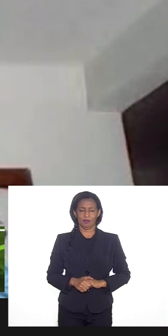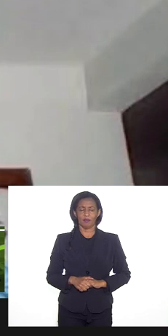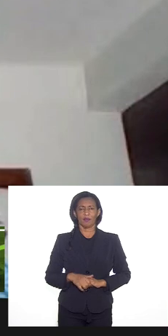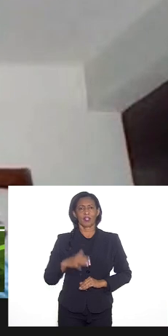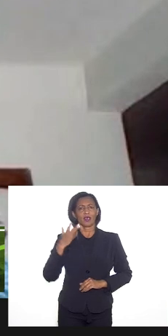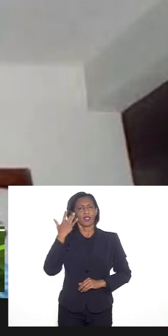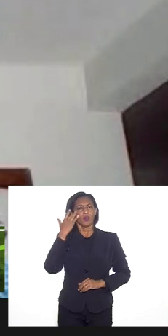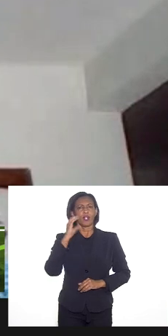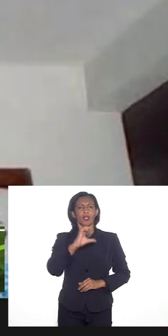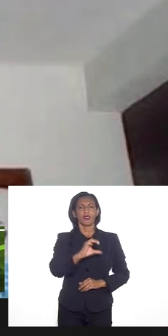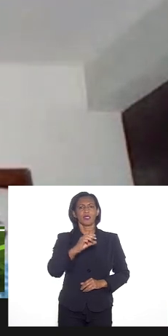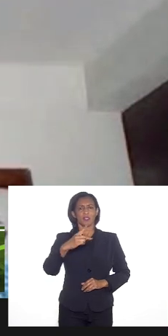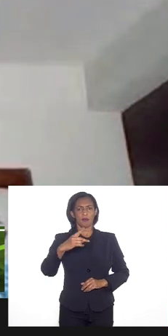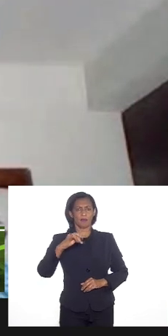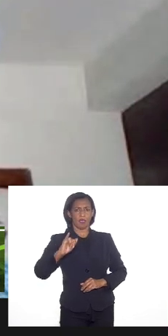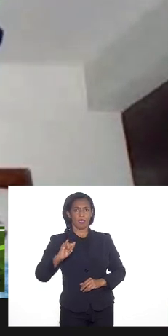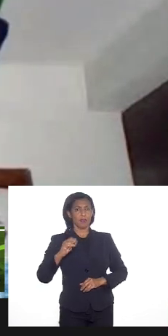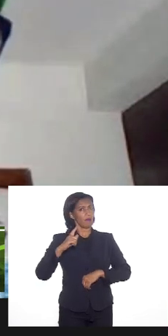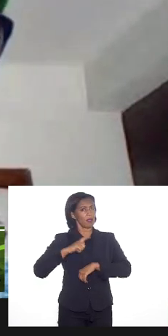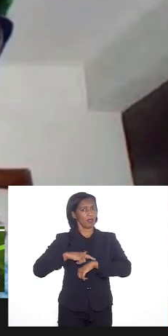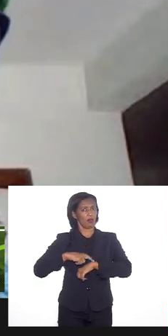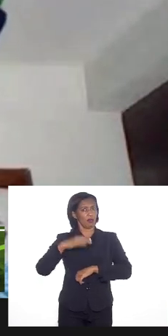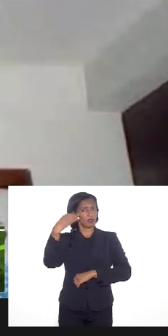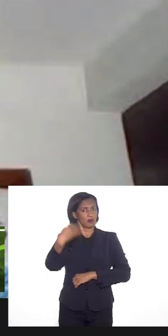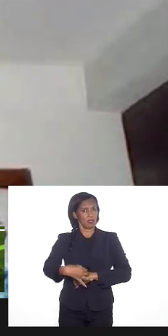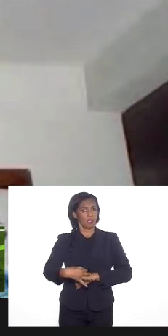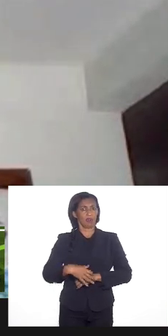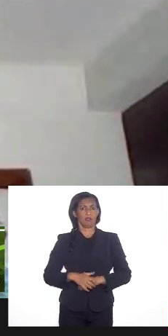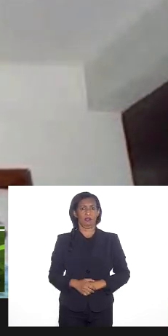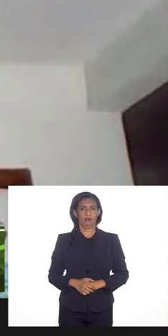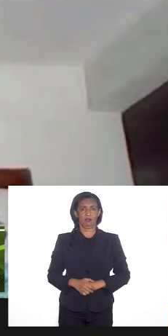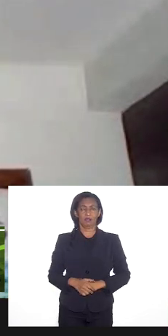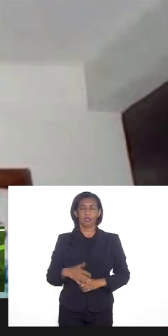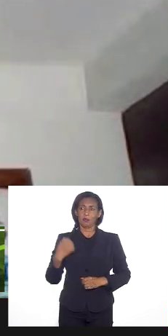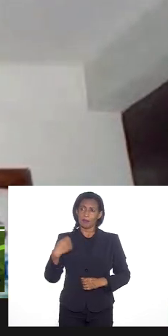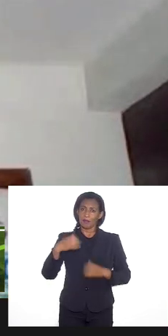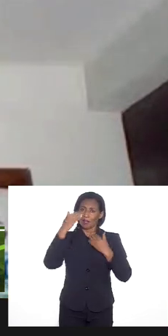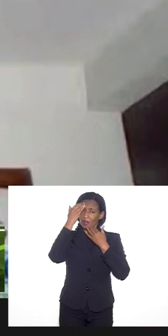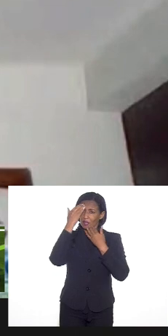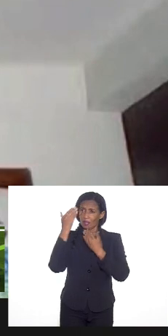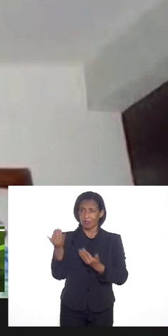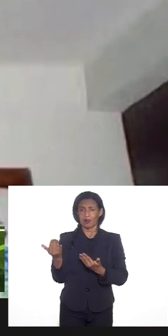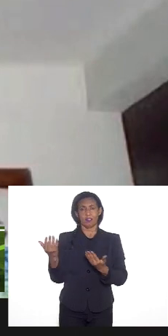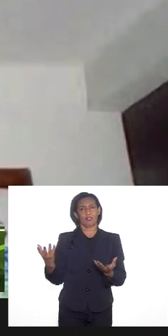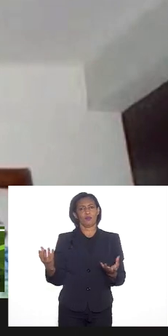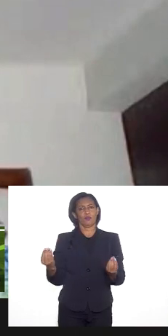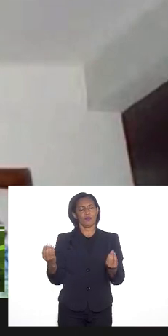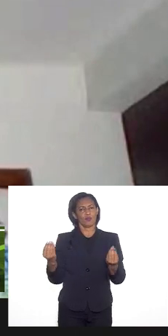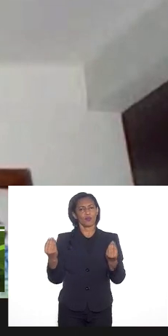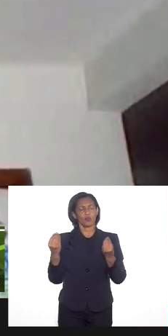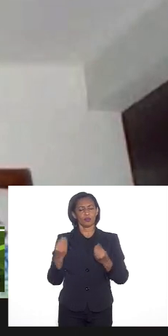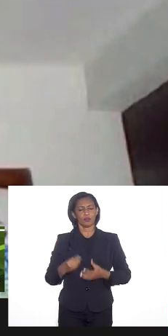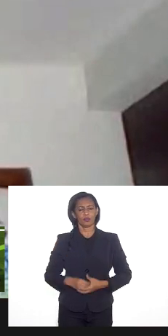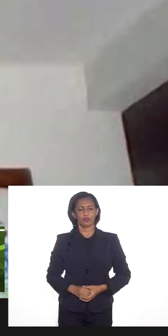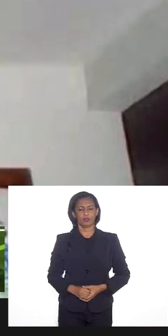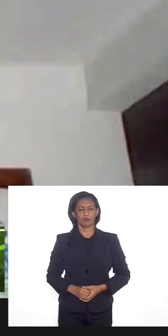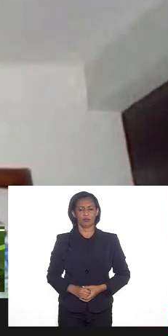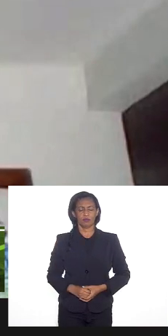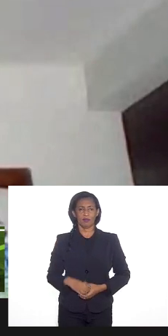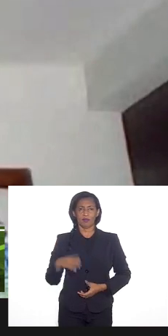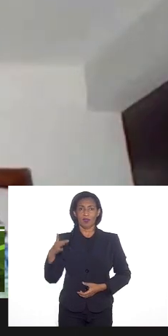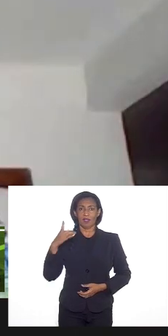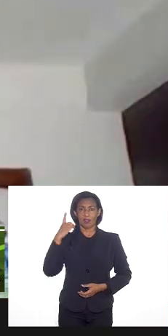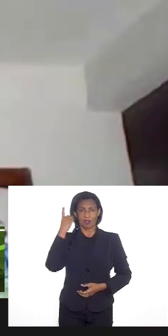CPI vem em bons momentos. A gente tem que, de fato, agradecer muito de que a